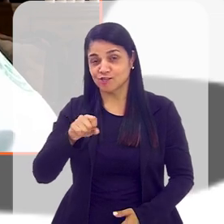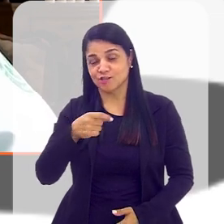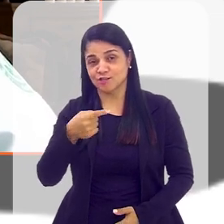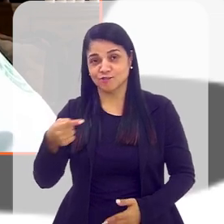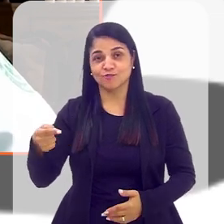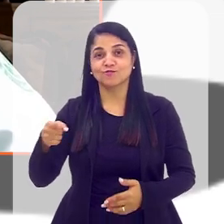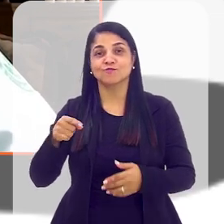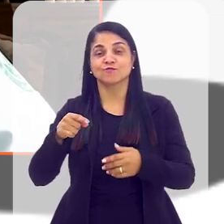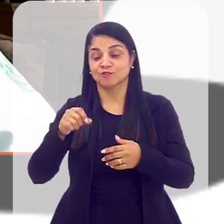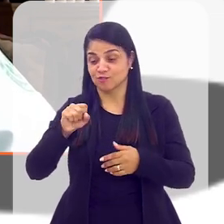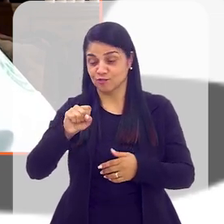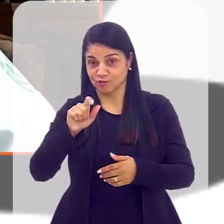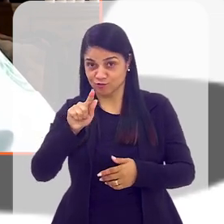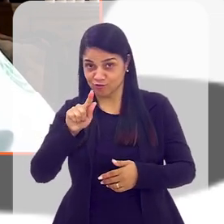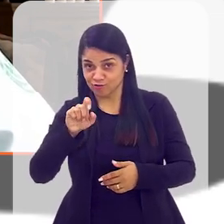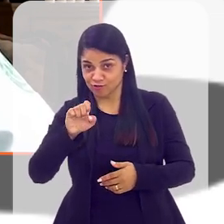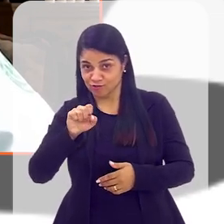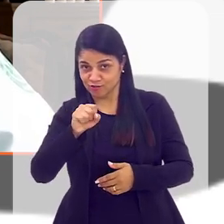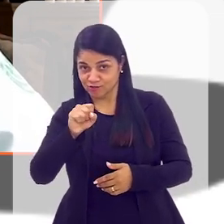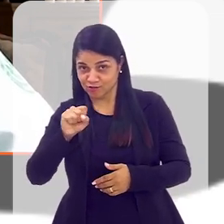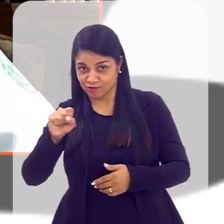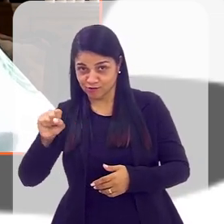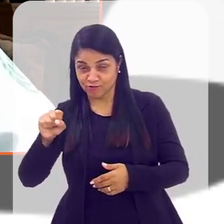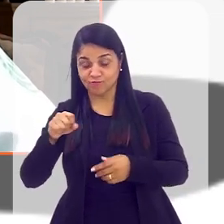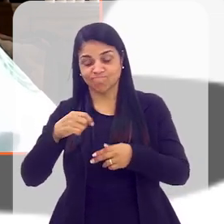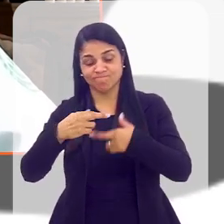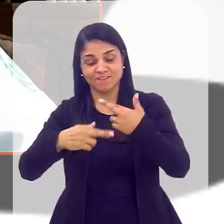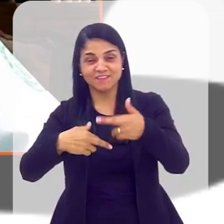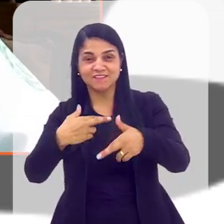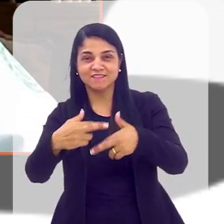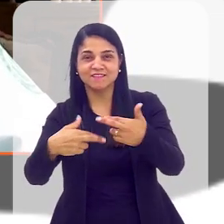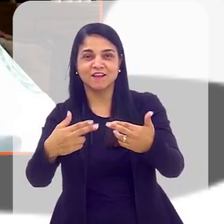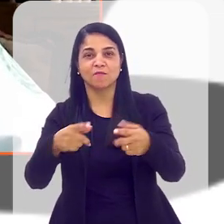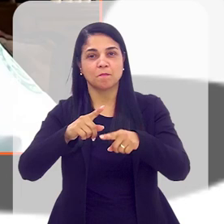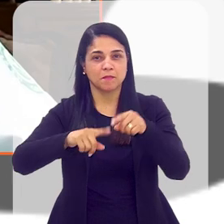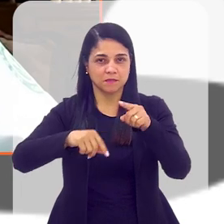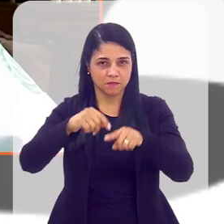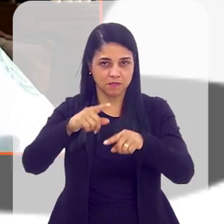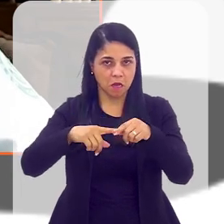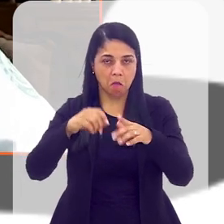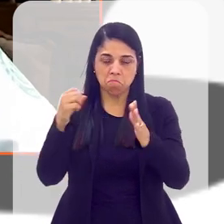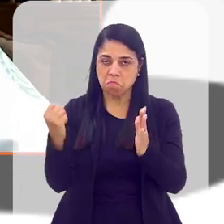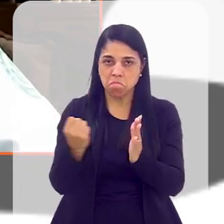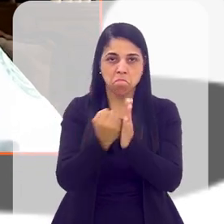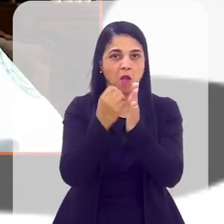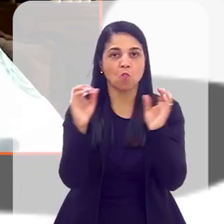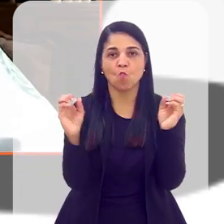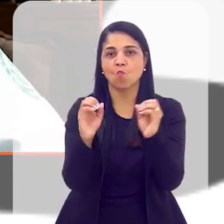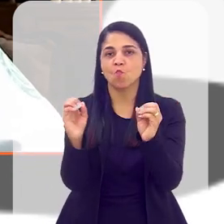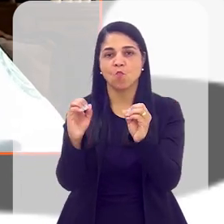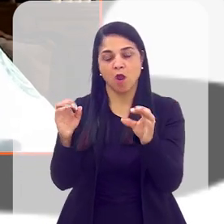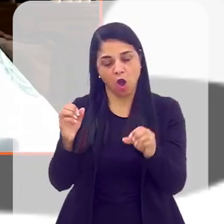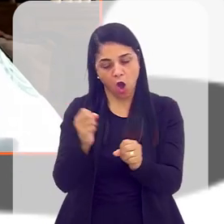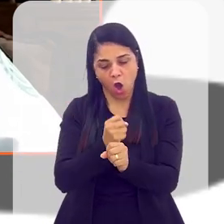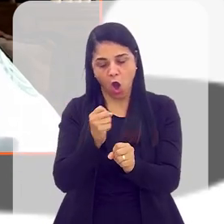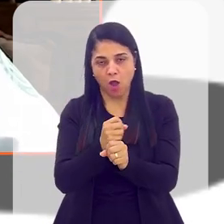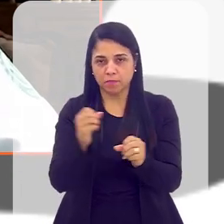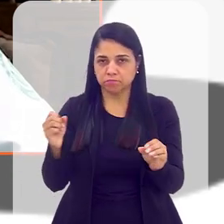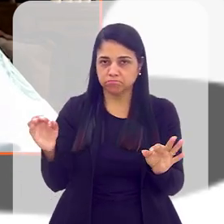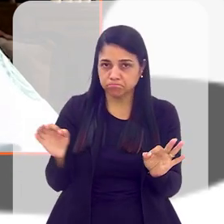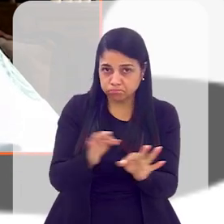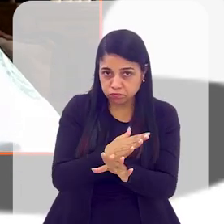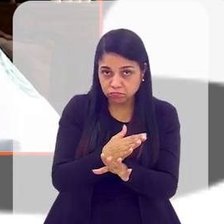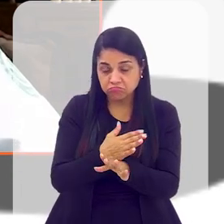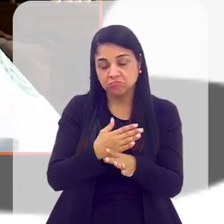cementícia, todo o material, ele é passivo de reciclagem, né? Então, não dá impacto, mesmo depois da obra terminada, havia não sei quantos